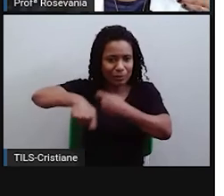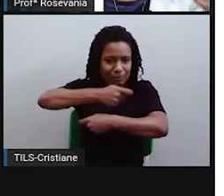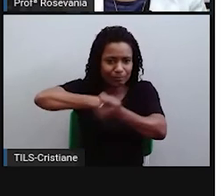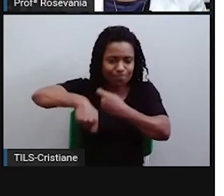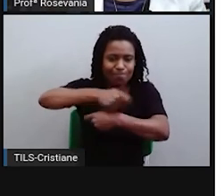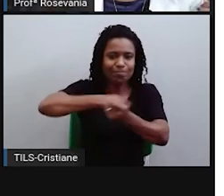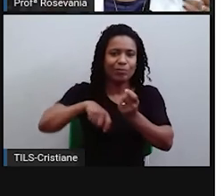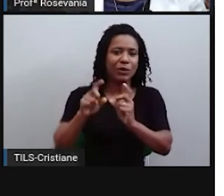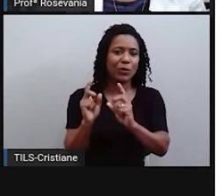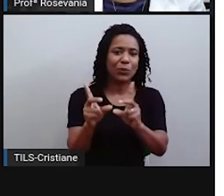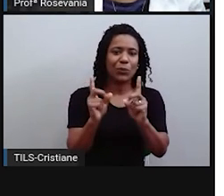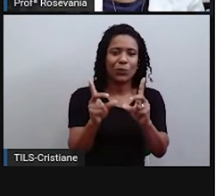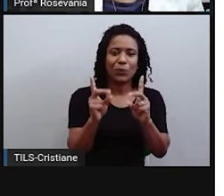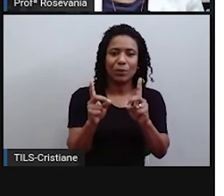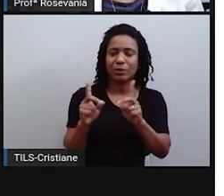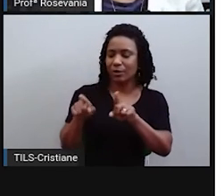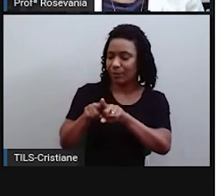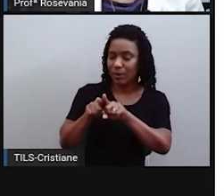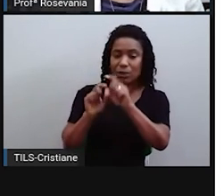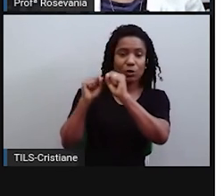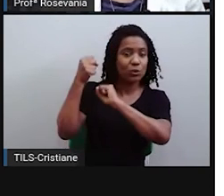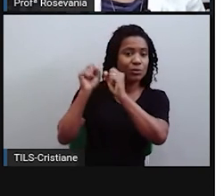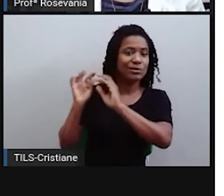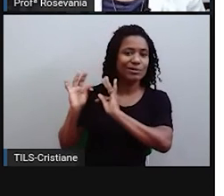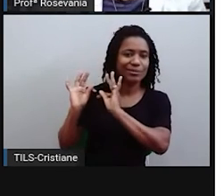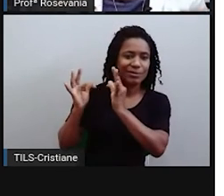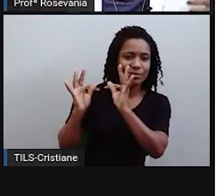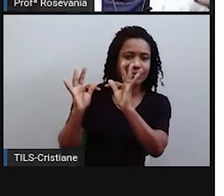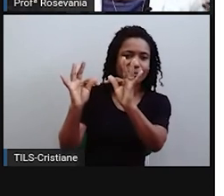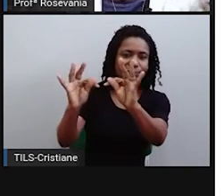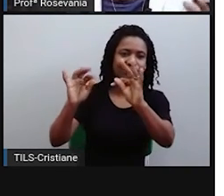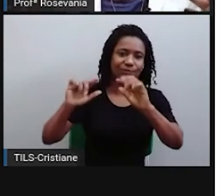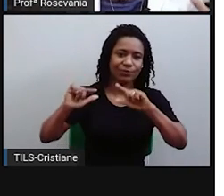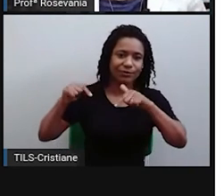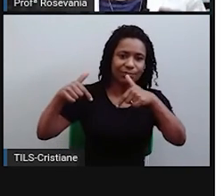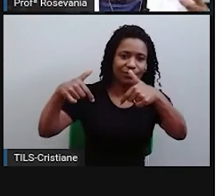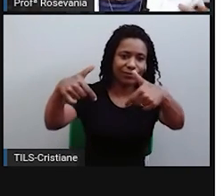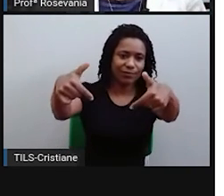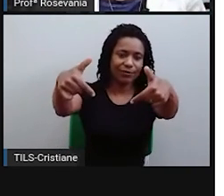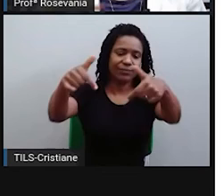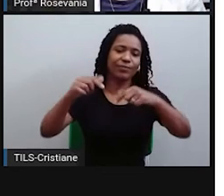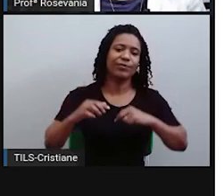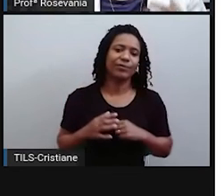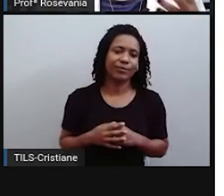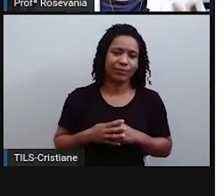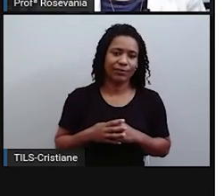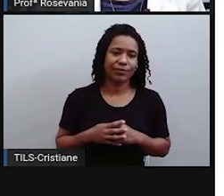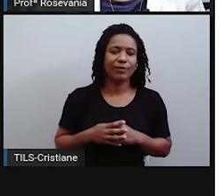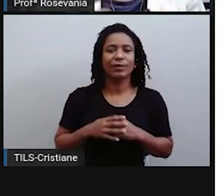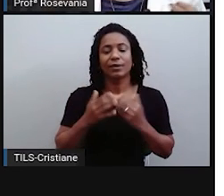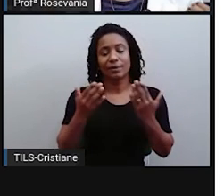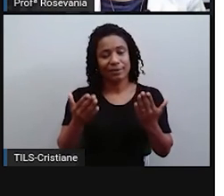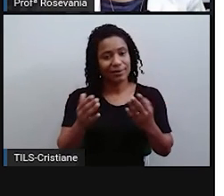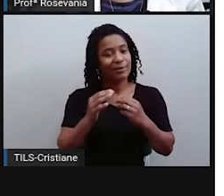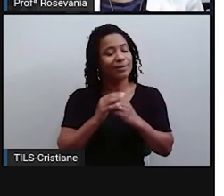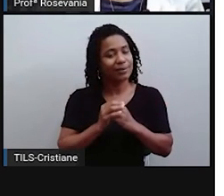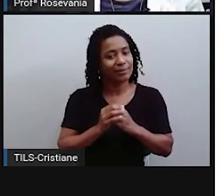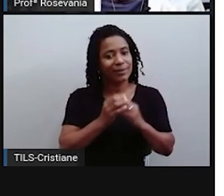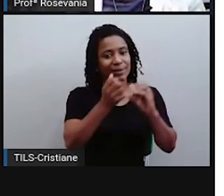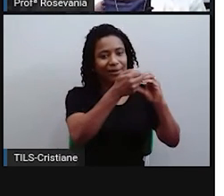tecnologia mais avançada que a gente tem também estão aí, e pegou também essa característica desse processo